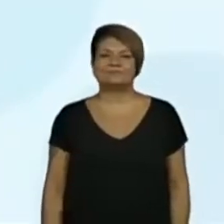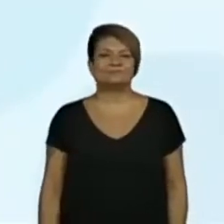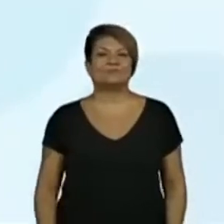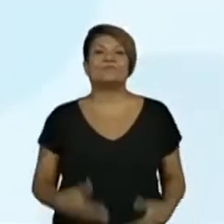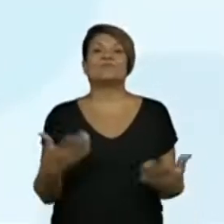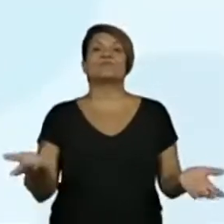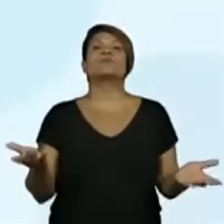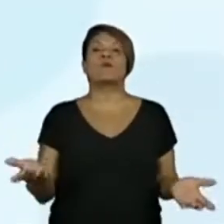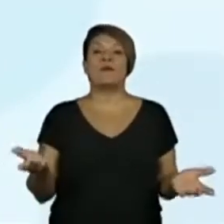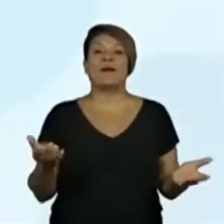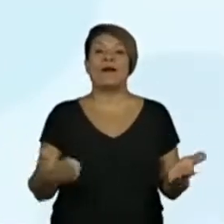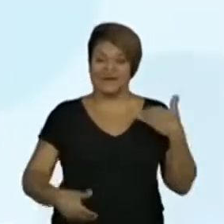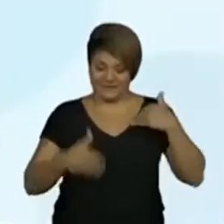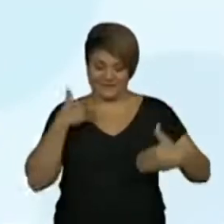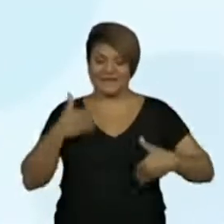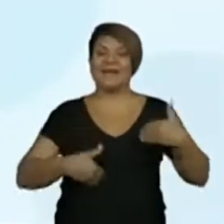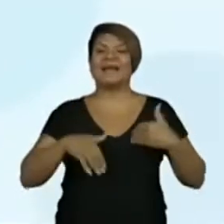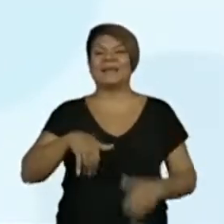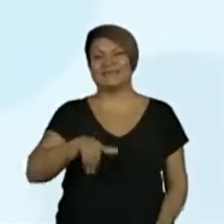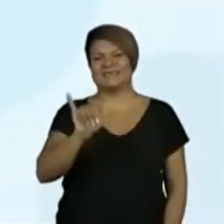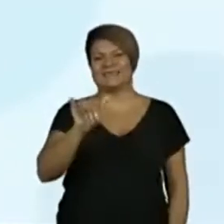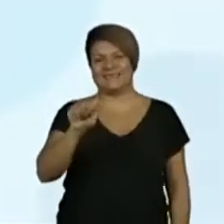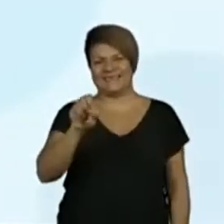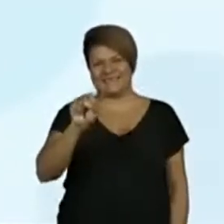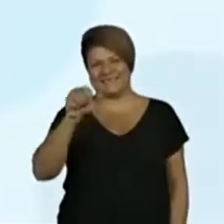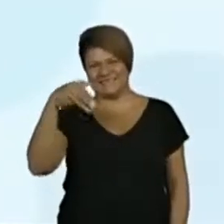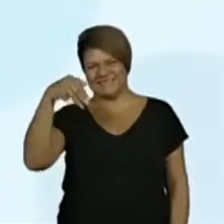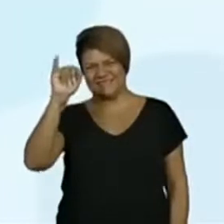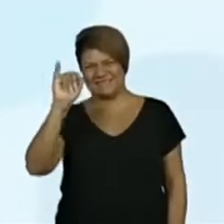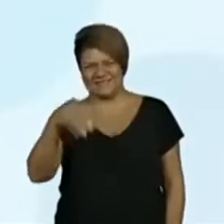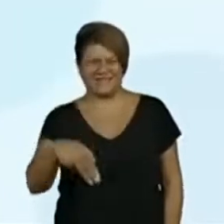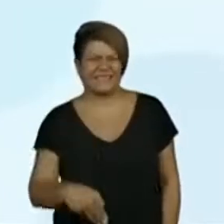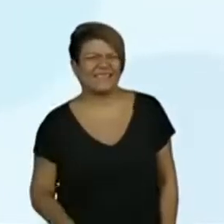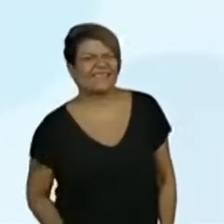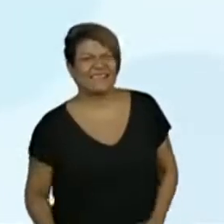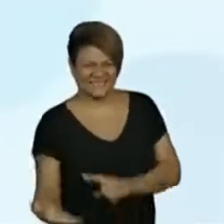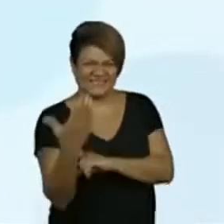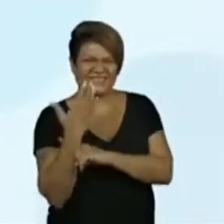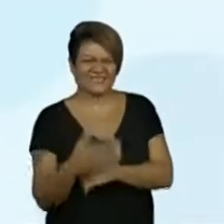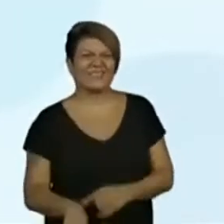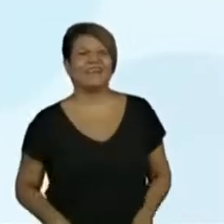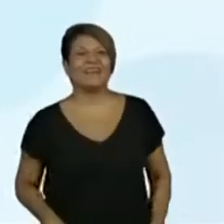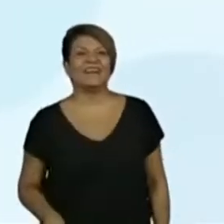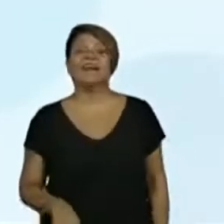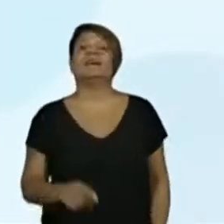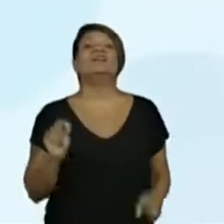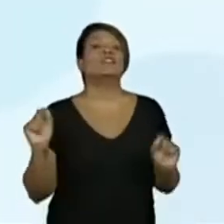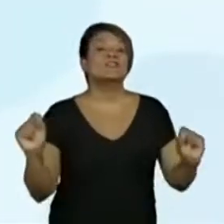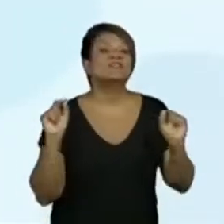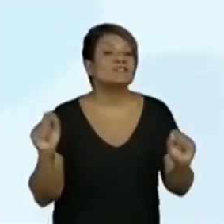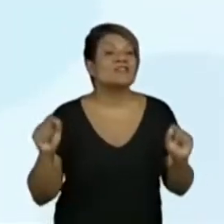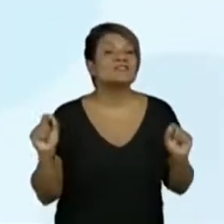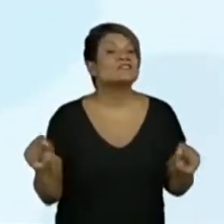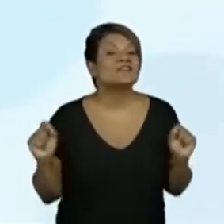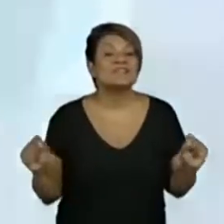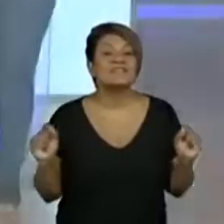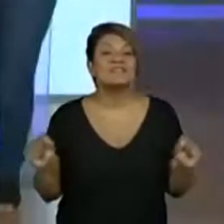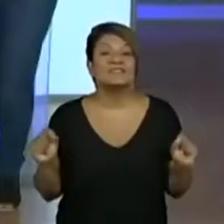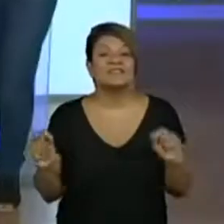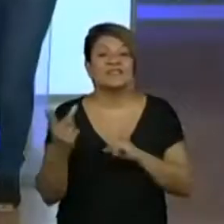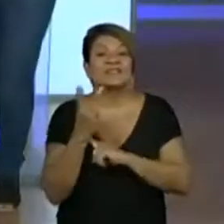parte do corpo? Ah, Yasmin me ajudou lá para eu não passar vergonha sozinha. Vamos cuidar dos... Dos... Dos... Dos...